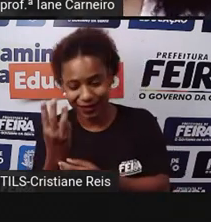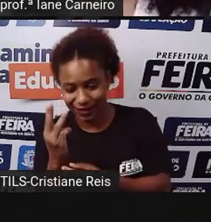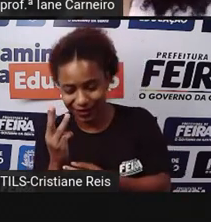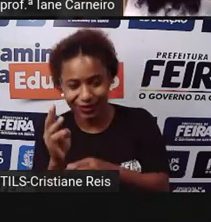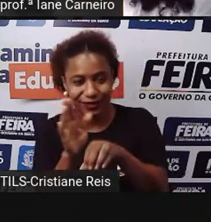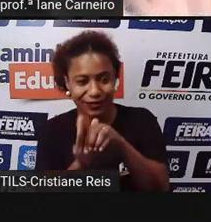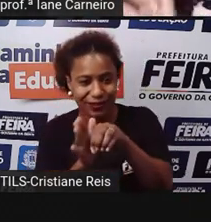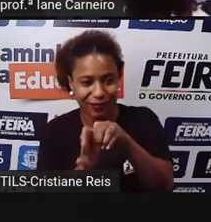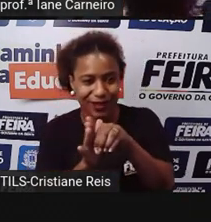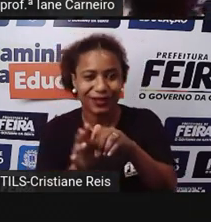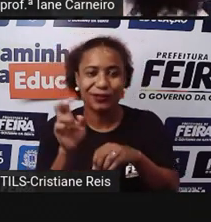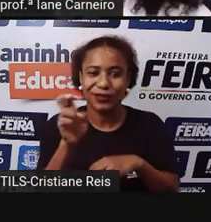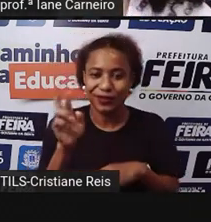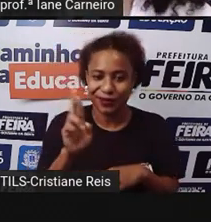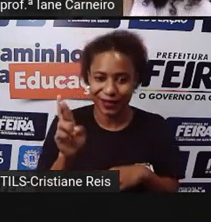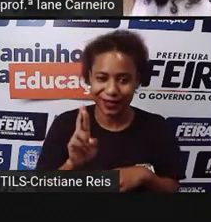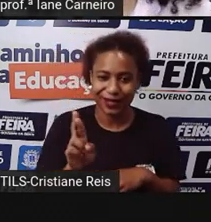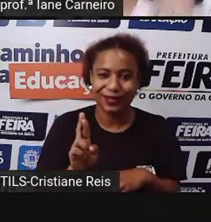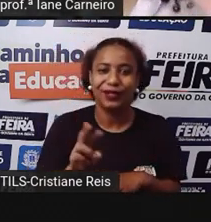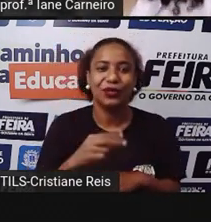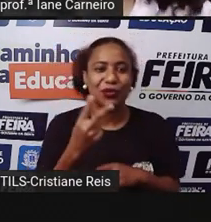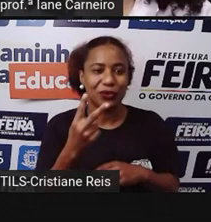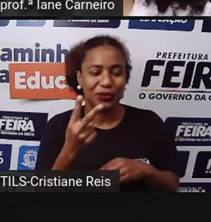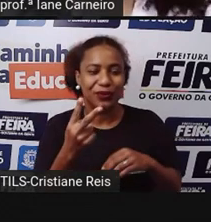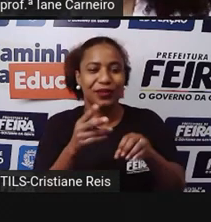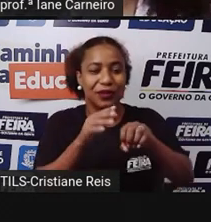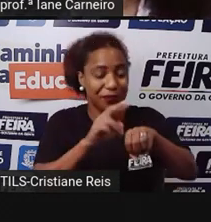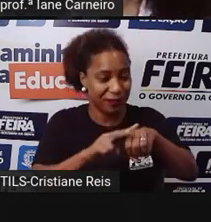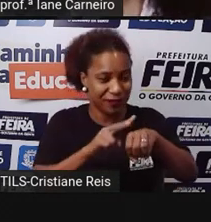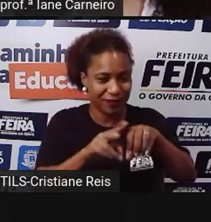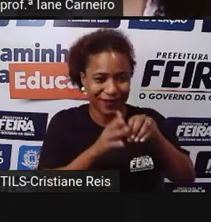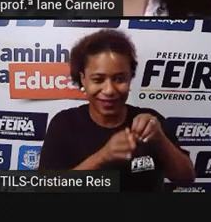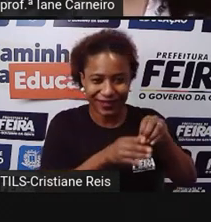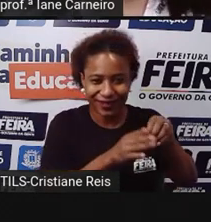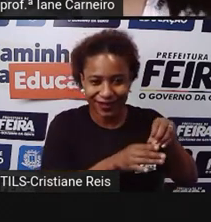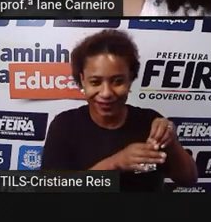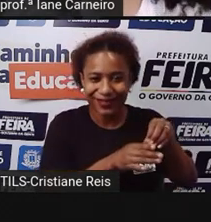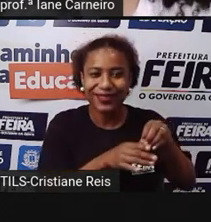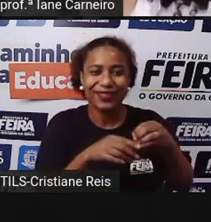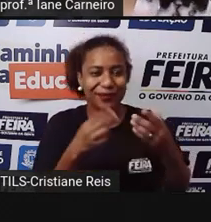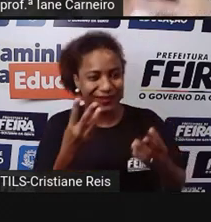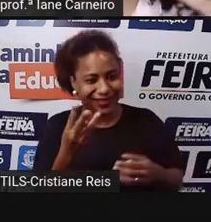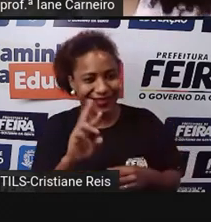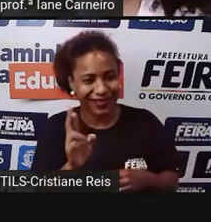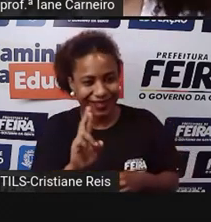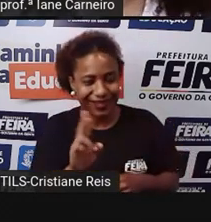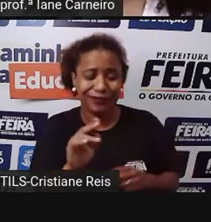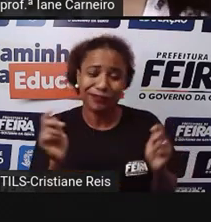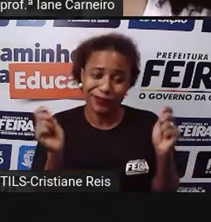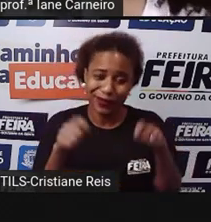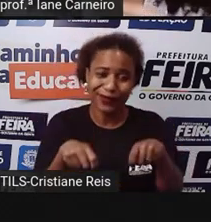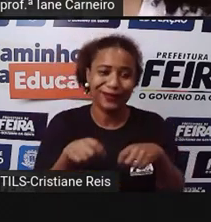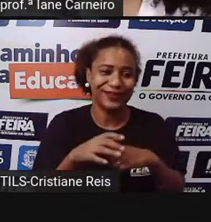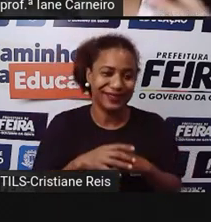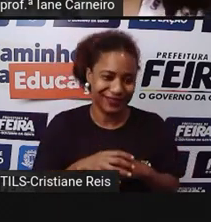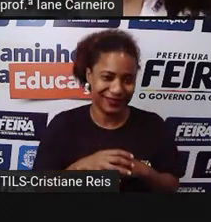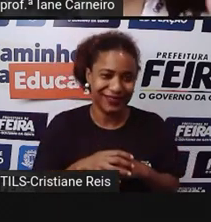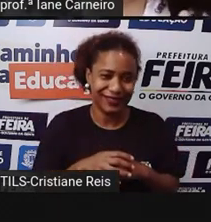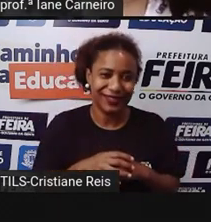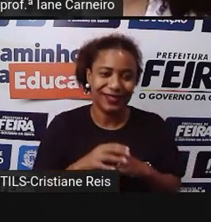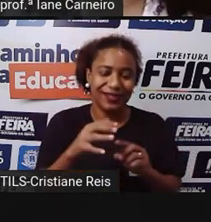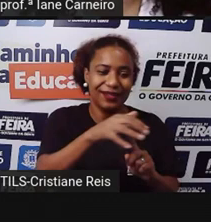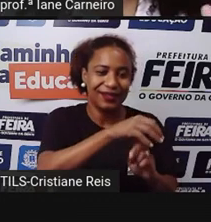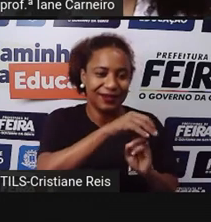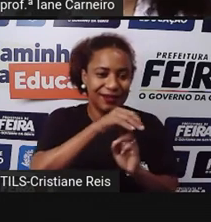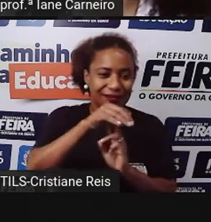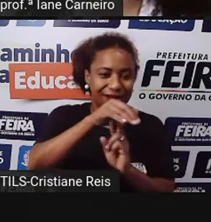Dois pimentões Por quatro reais Né? Então eles fazem Lembra que a Pro Na aula de Feira Livre Falou Né? Que não tem uma regra Né? Nesse